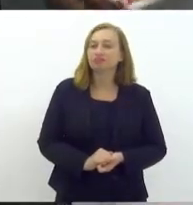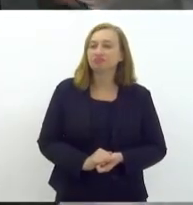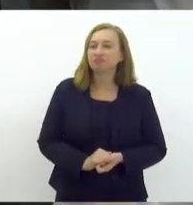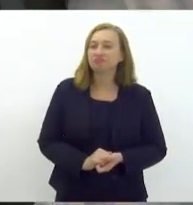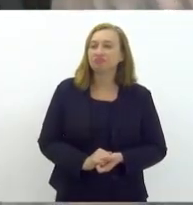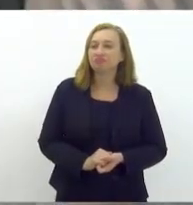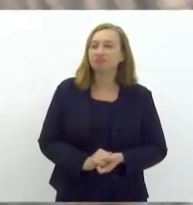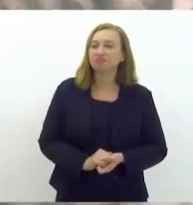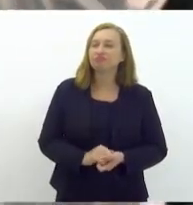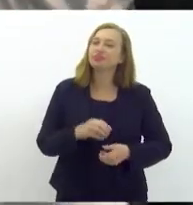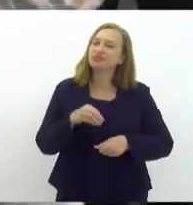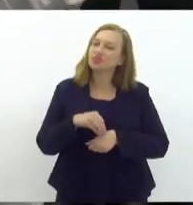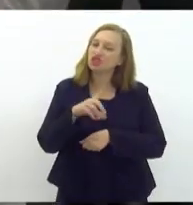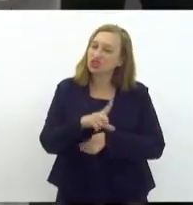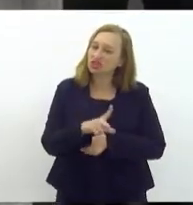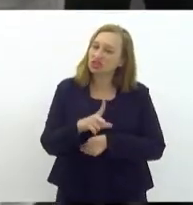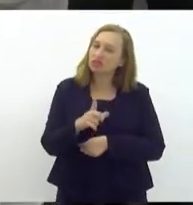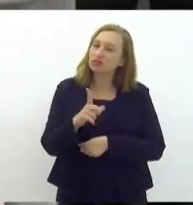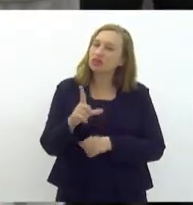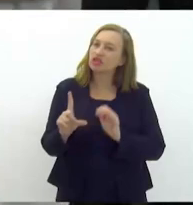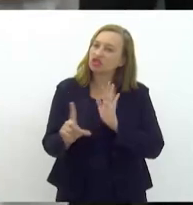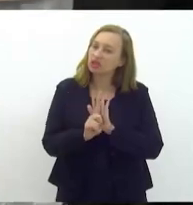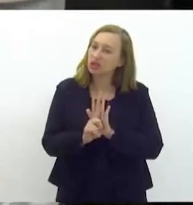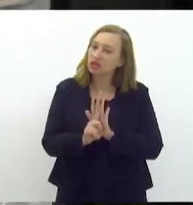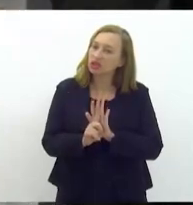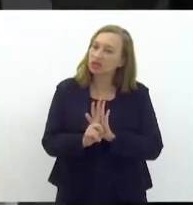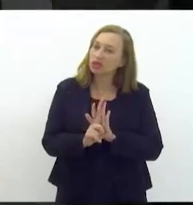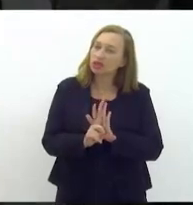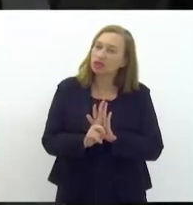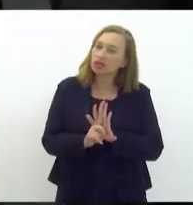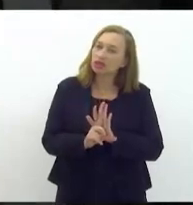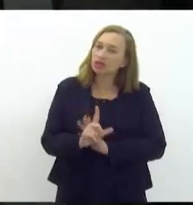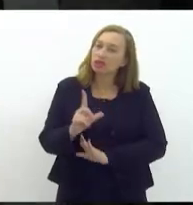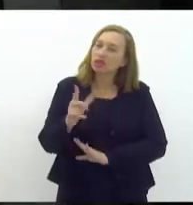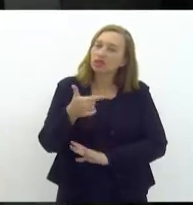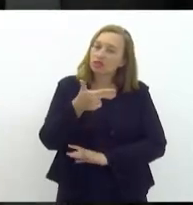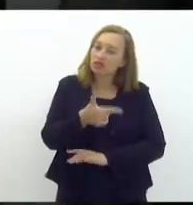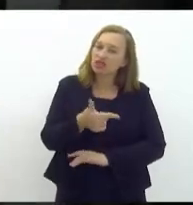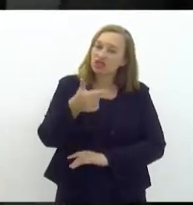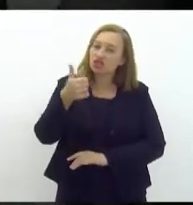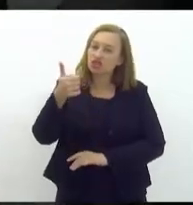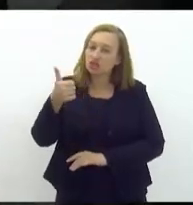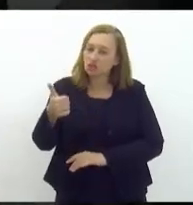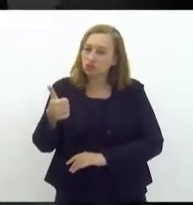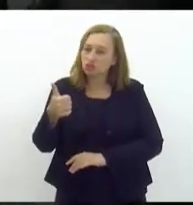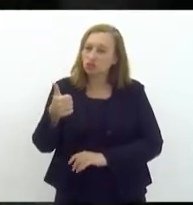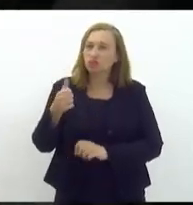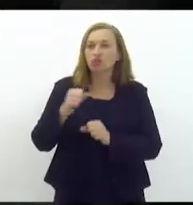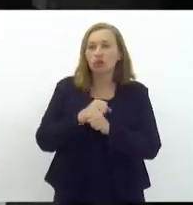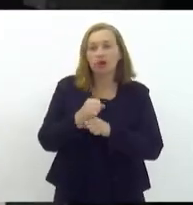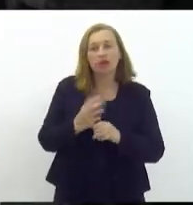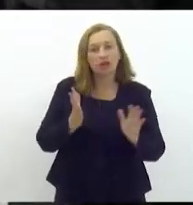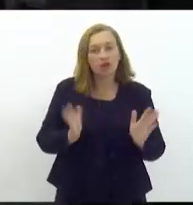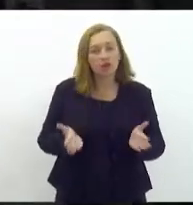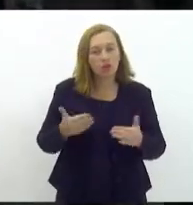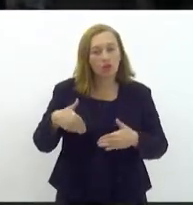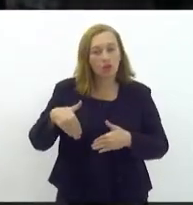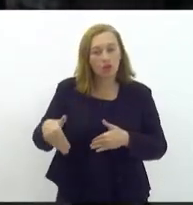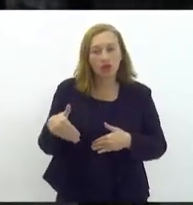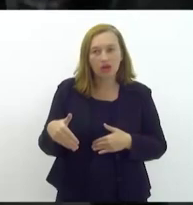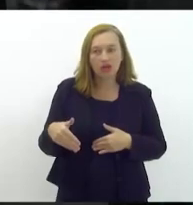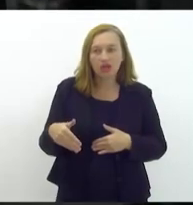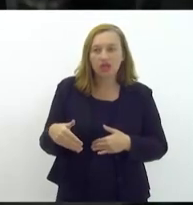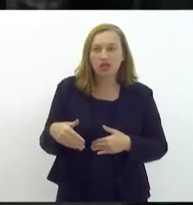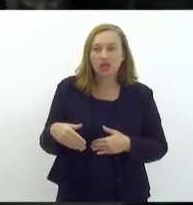tem a indicação legislativa, 21 deste ano, que dispõe sobre